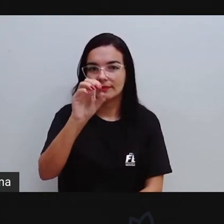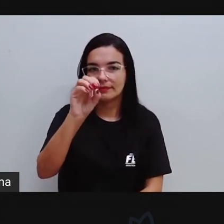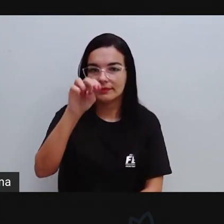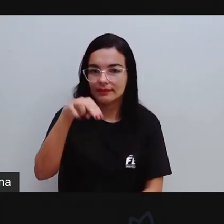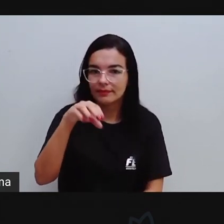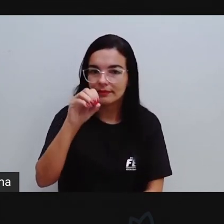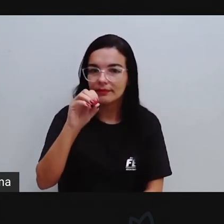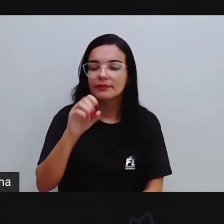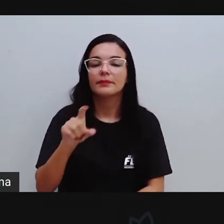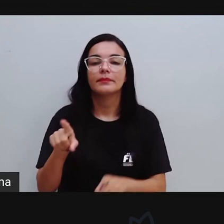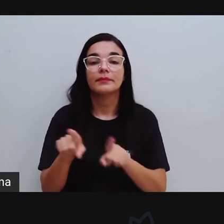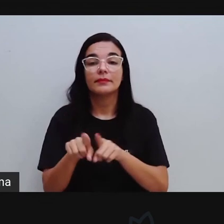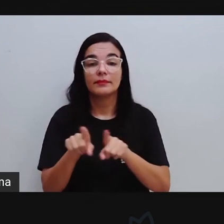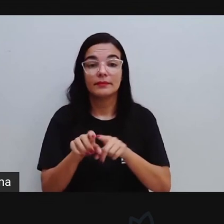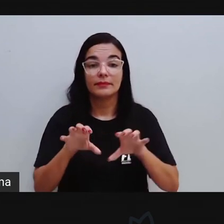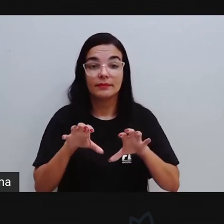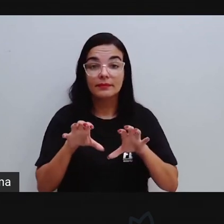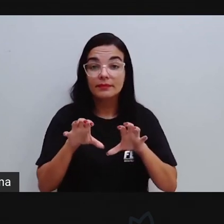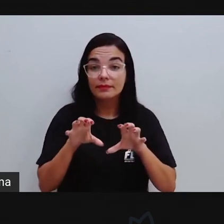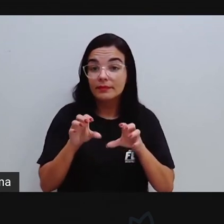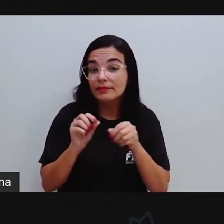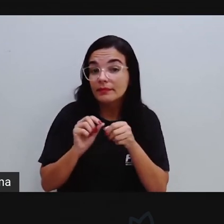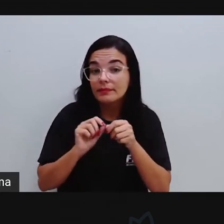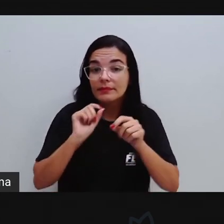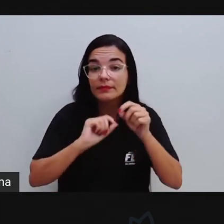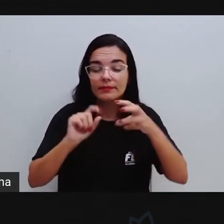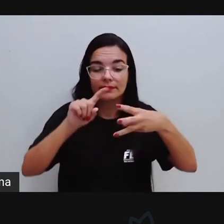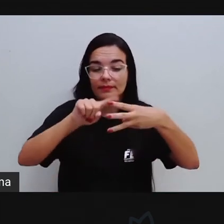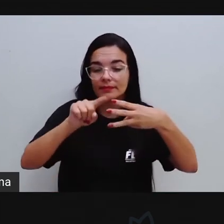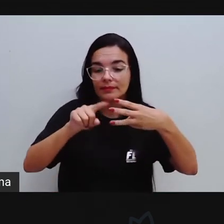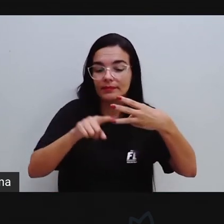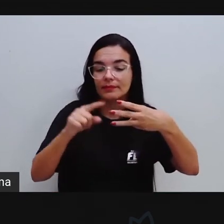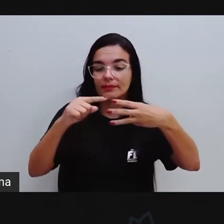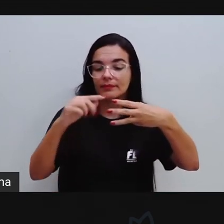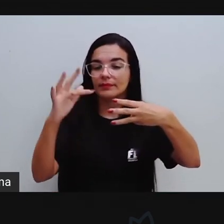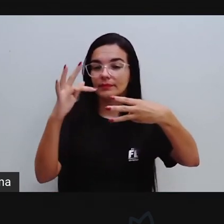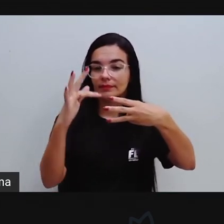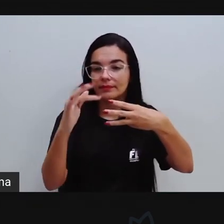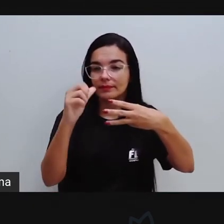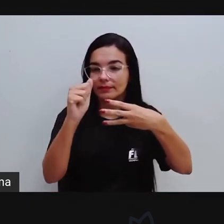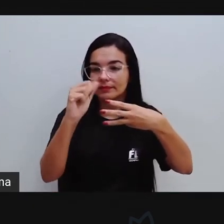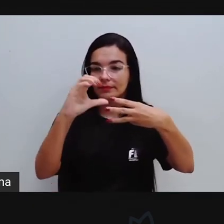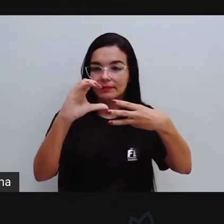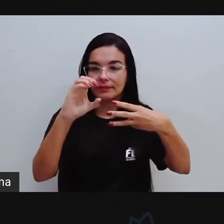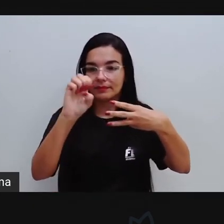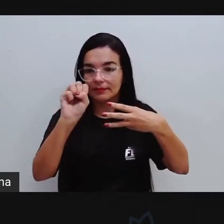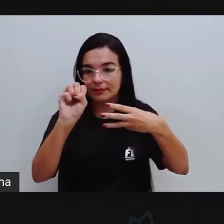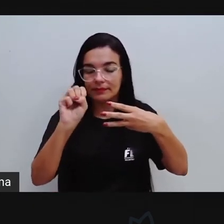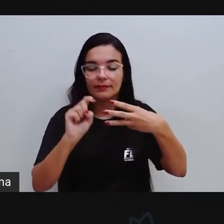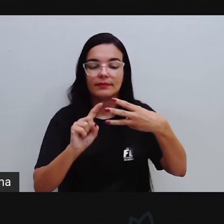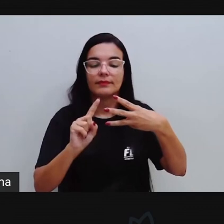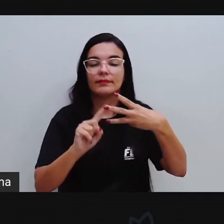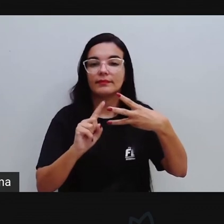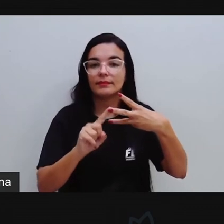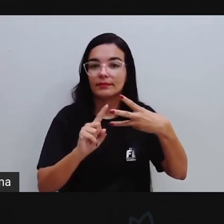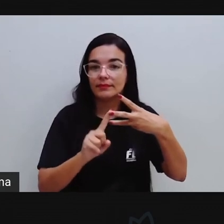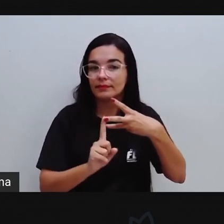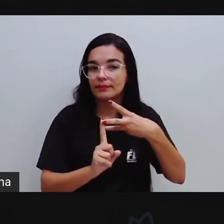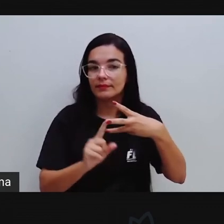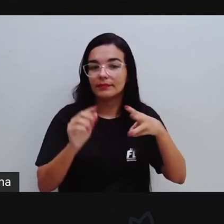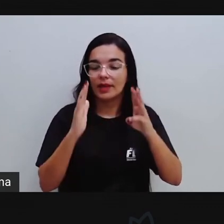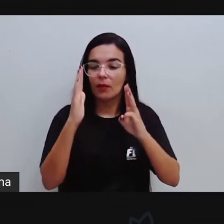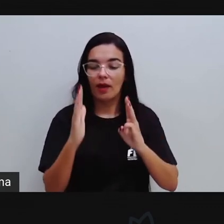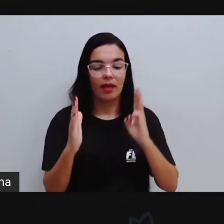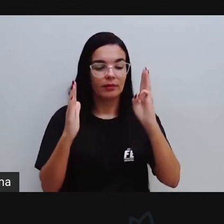polígonos vão formar as faces desse poliedro. Esse poliedro ele vai apresentar as faces, que é cada lado